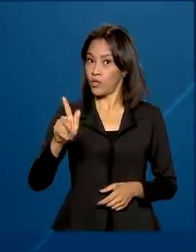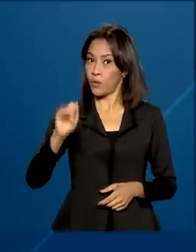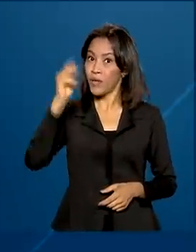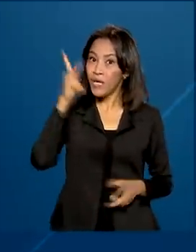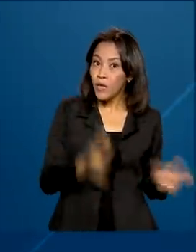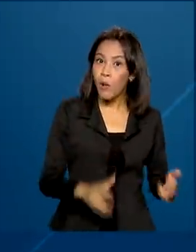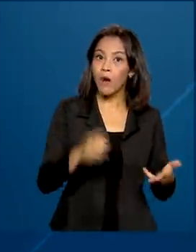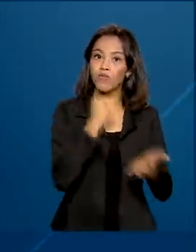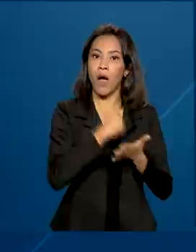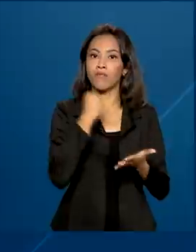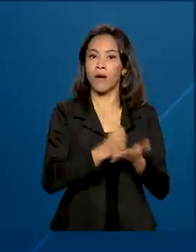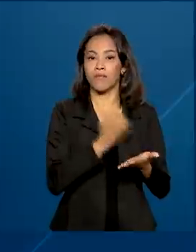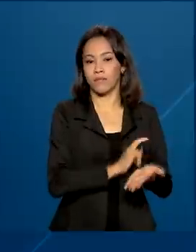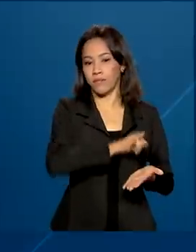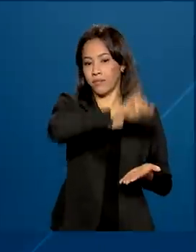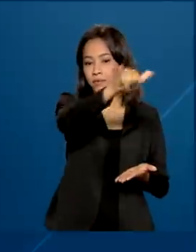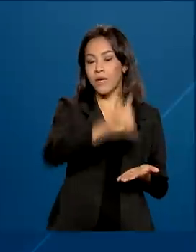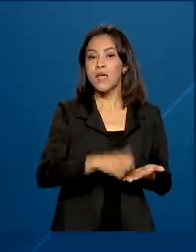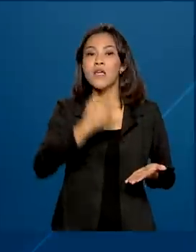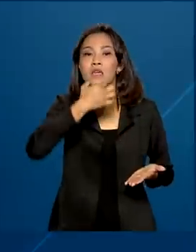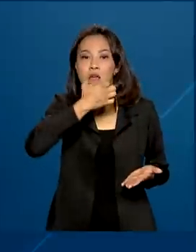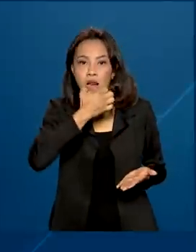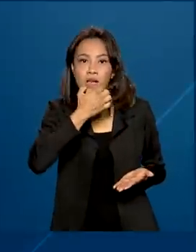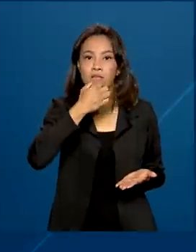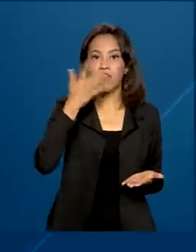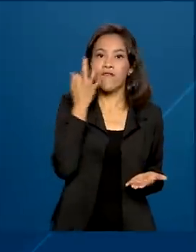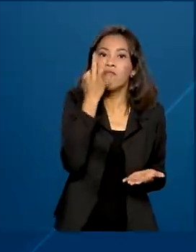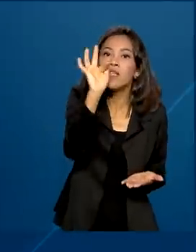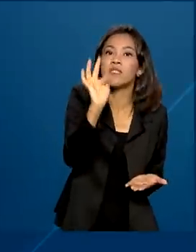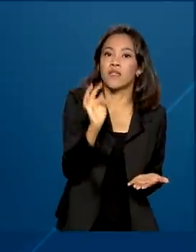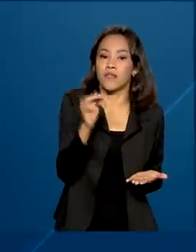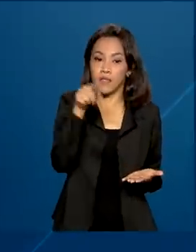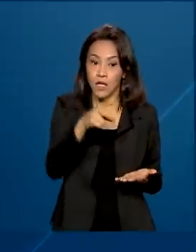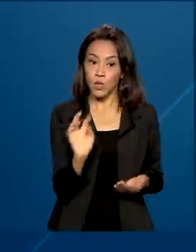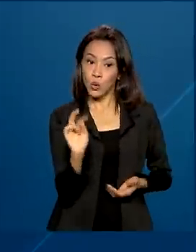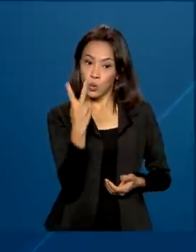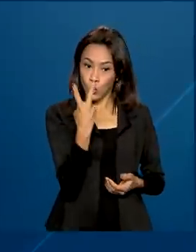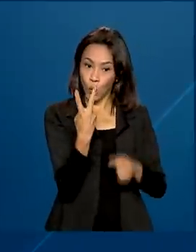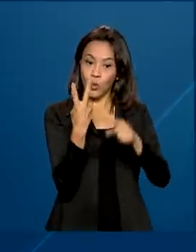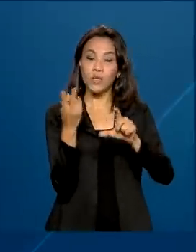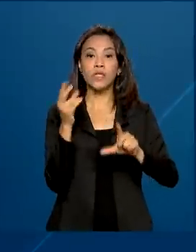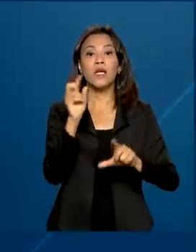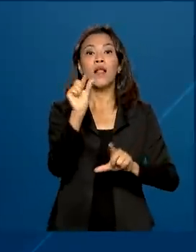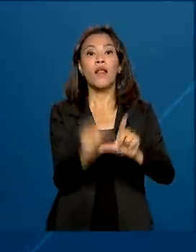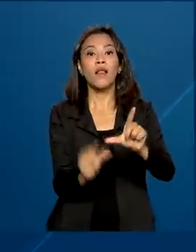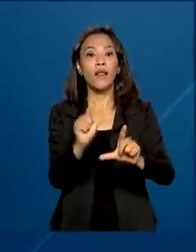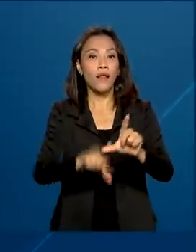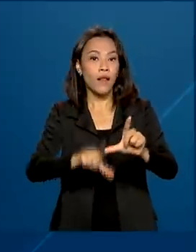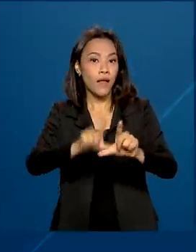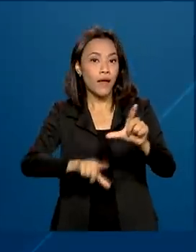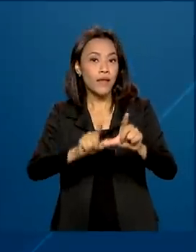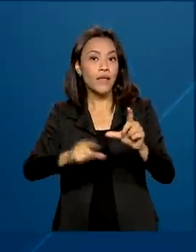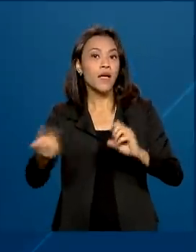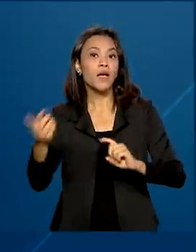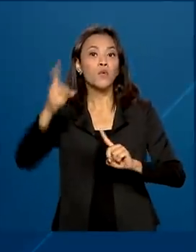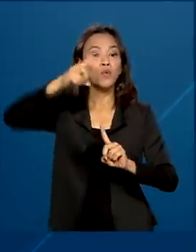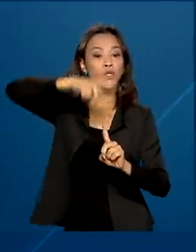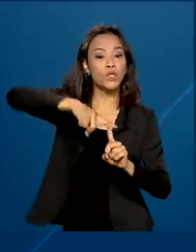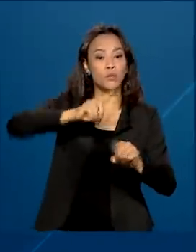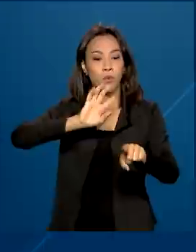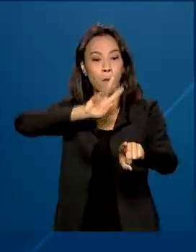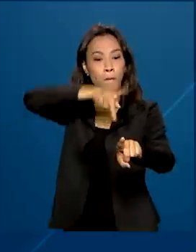em inglês e francês para uso internacional. Duas letras vão indicar o tipo do documento. A letra P,